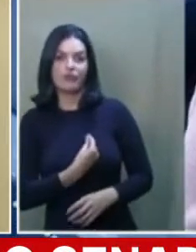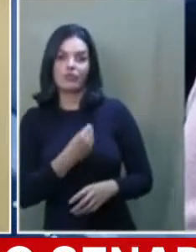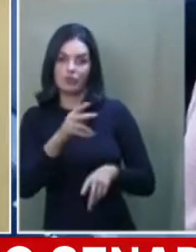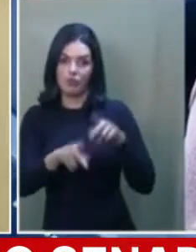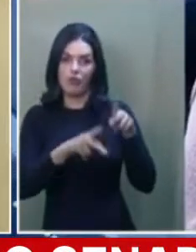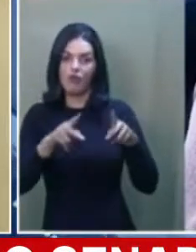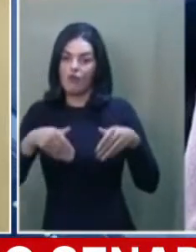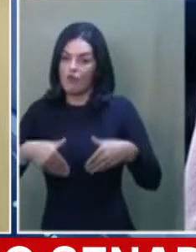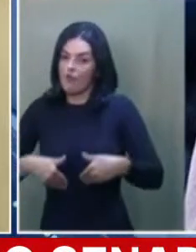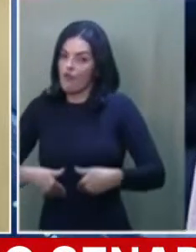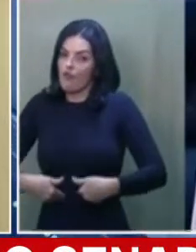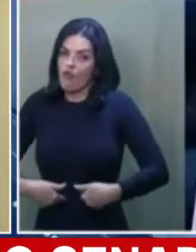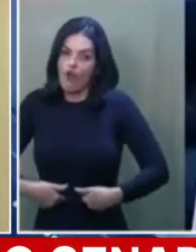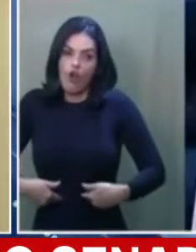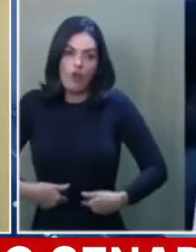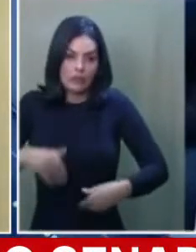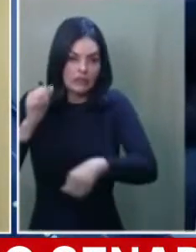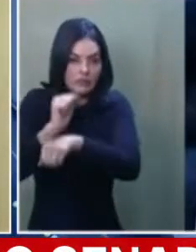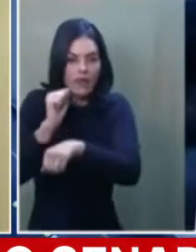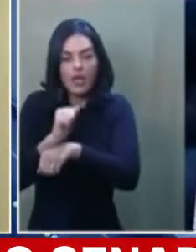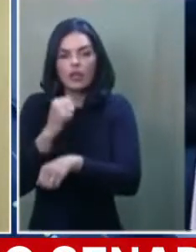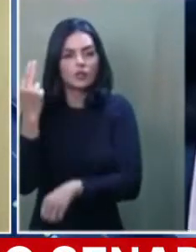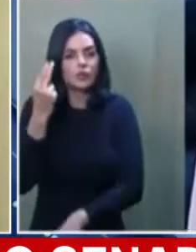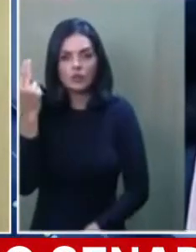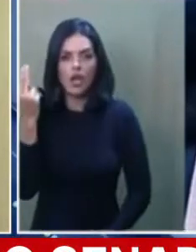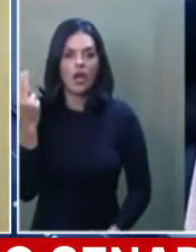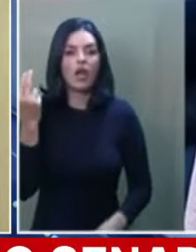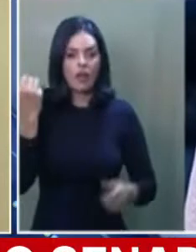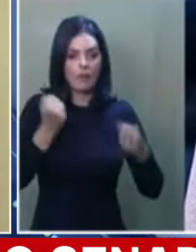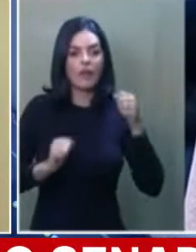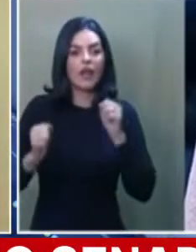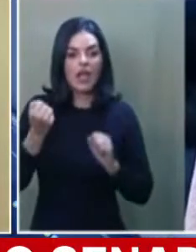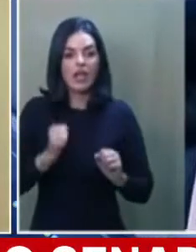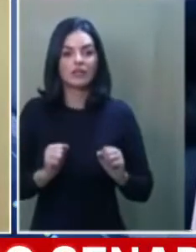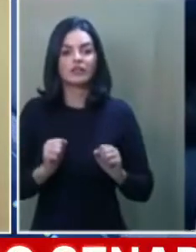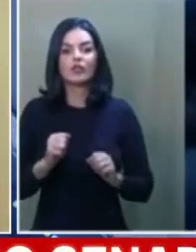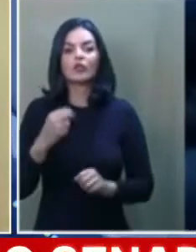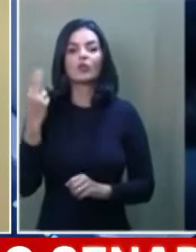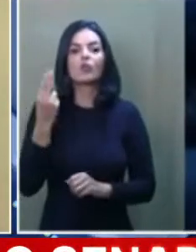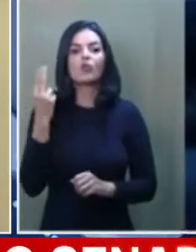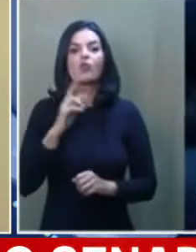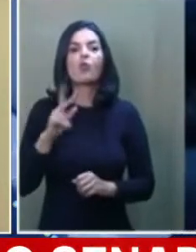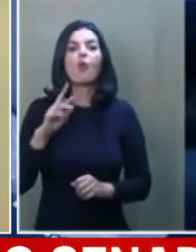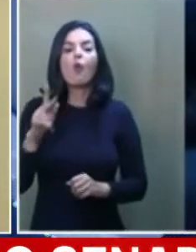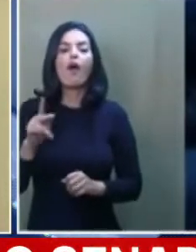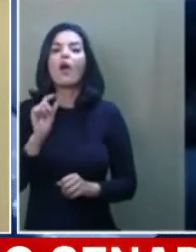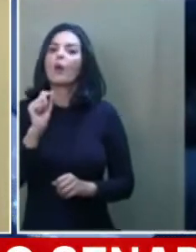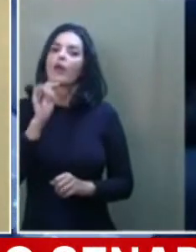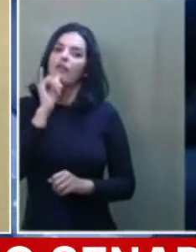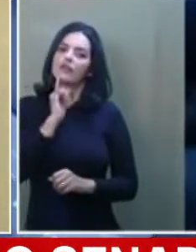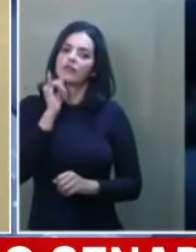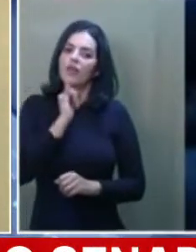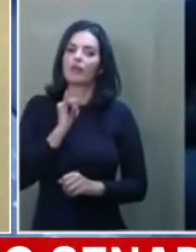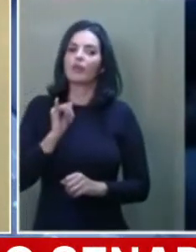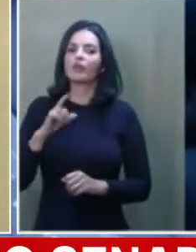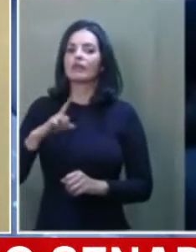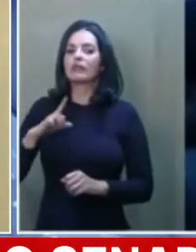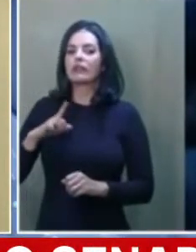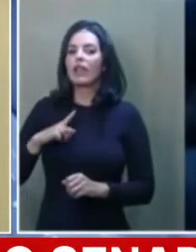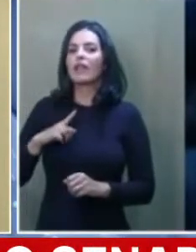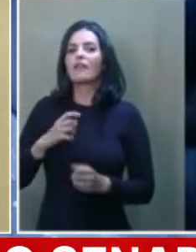para estabelecer um pagamento de R$ 2,5 bilhões para